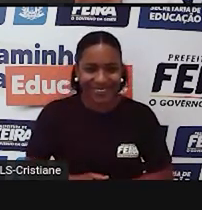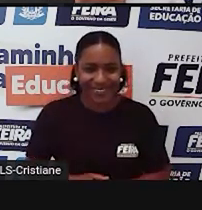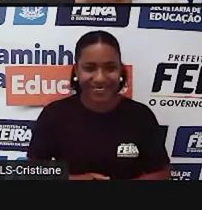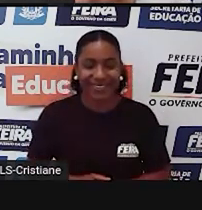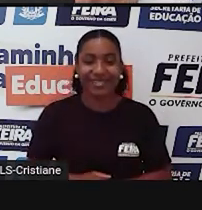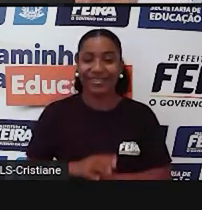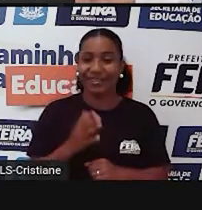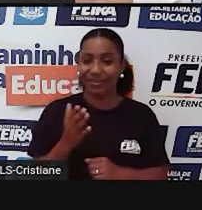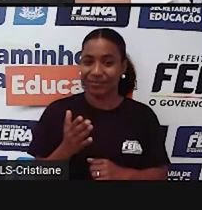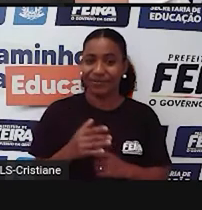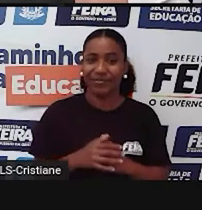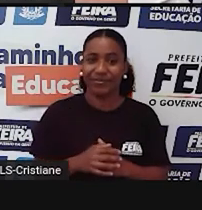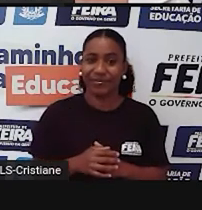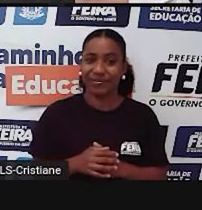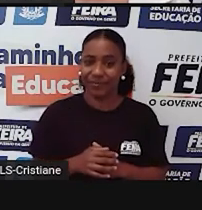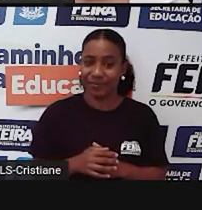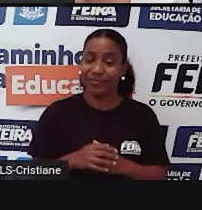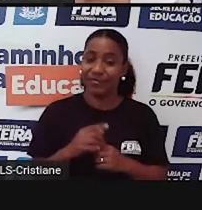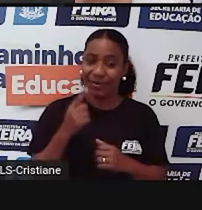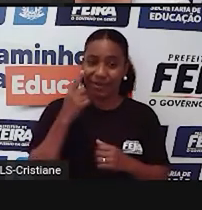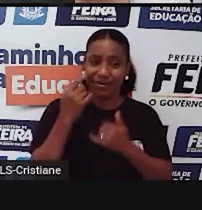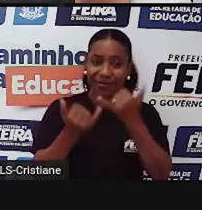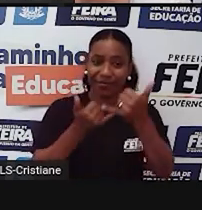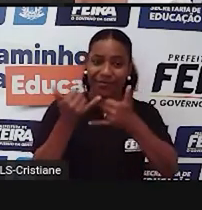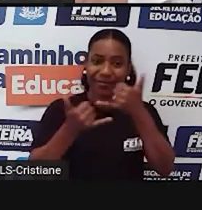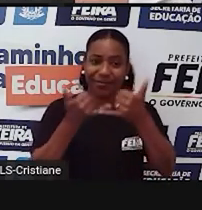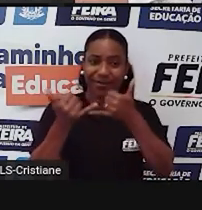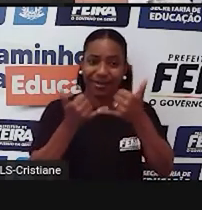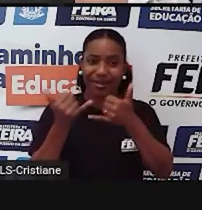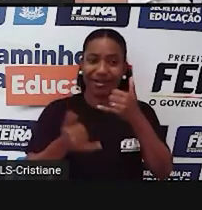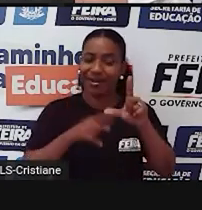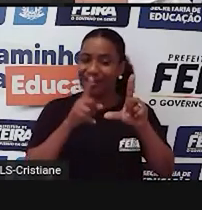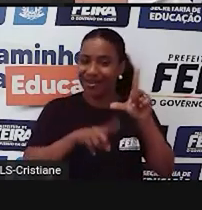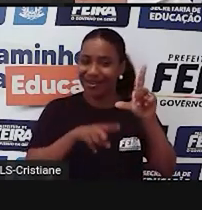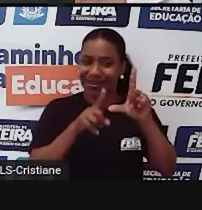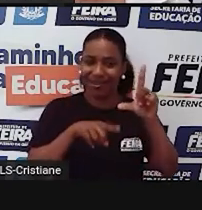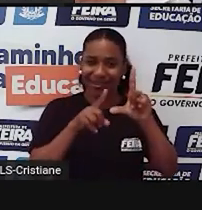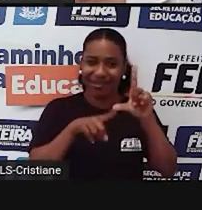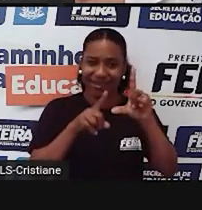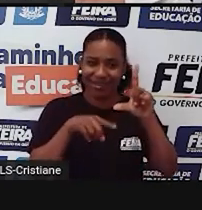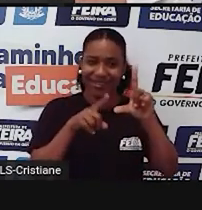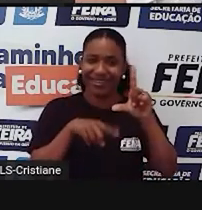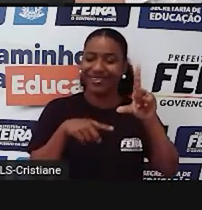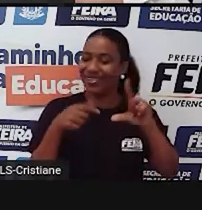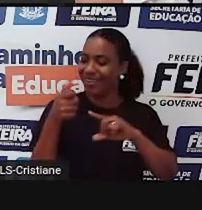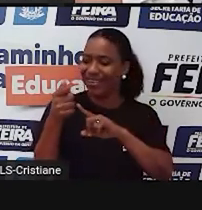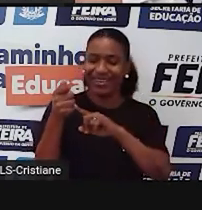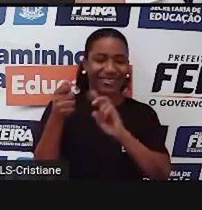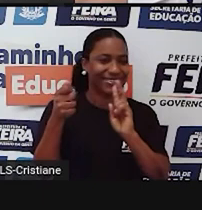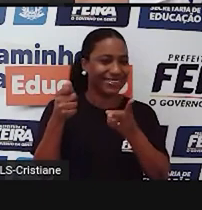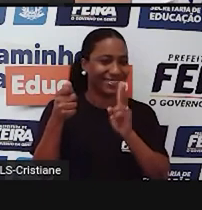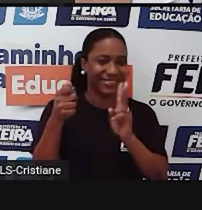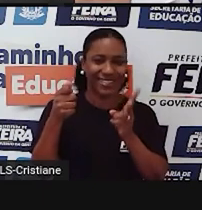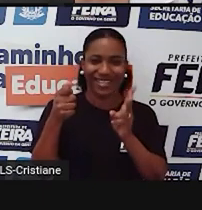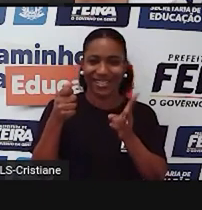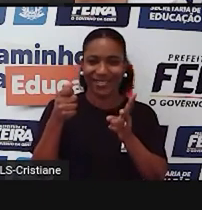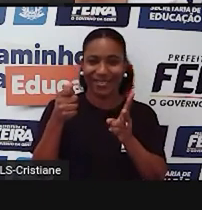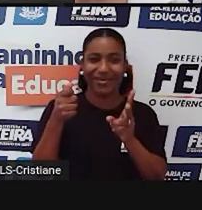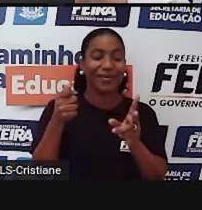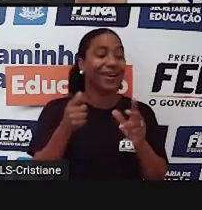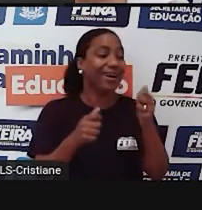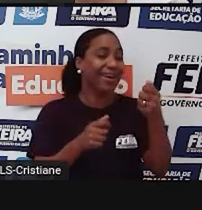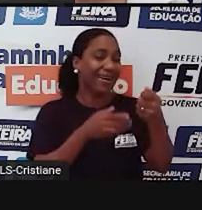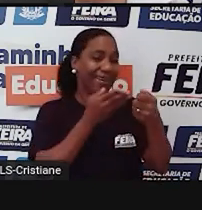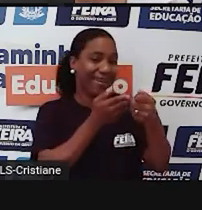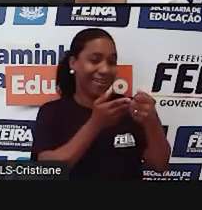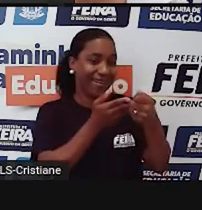nessas brincadeiras, nós sempre escolhemos a letra A, que é muito difícil, não é? Muito difícil ter palavras que não têm